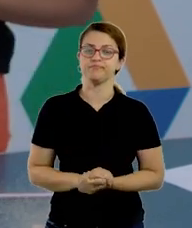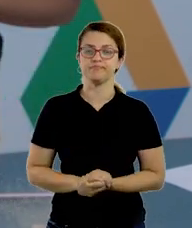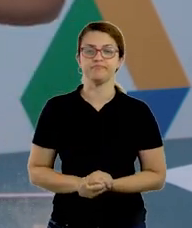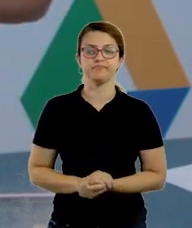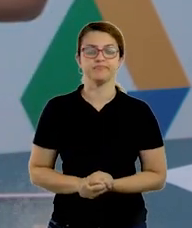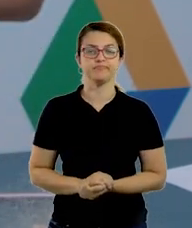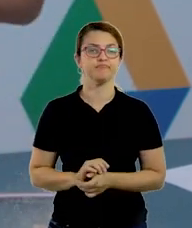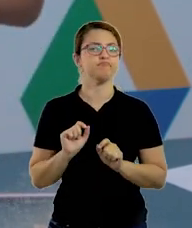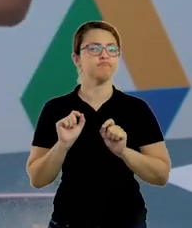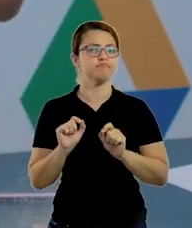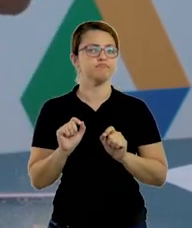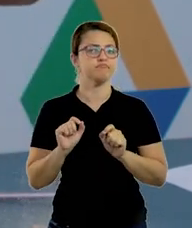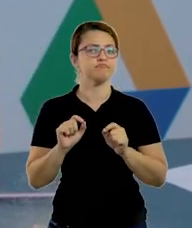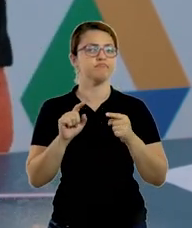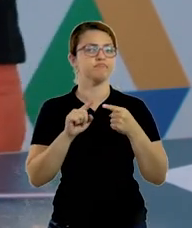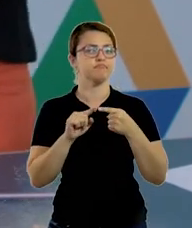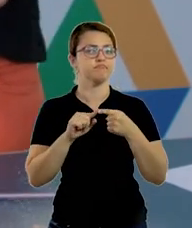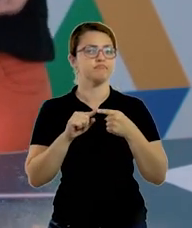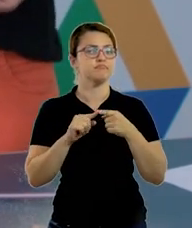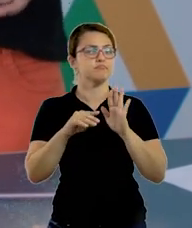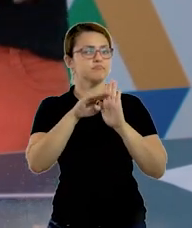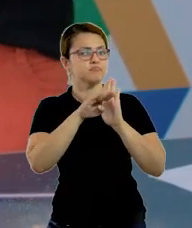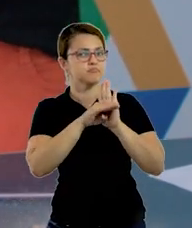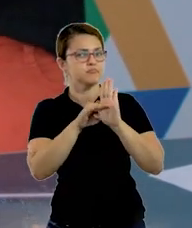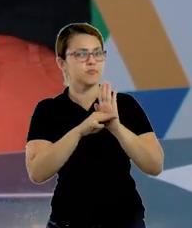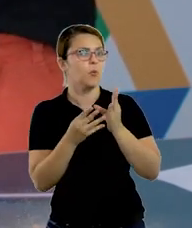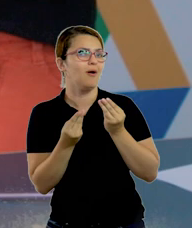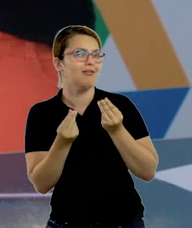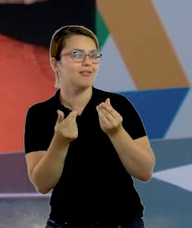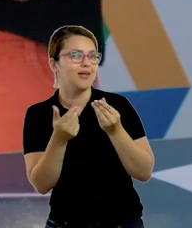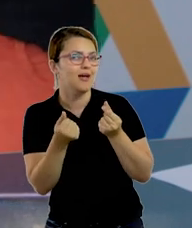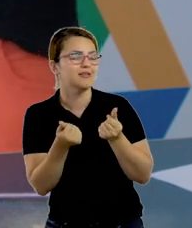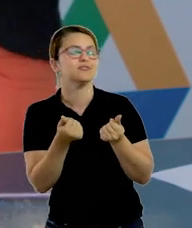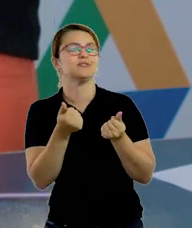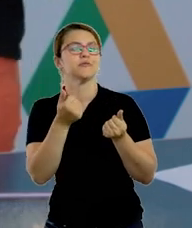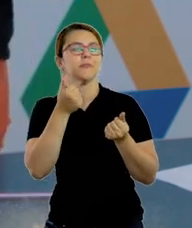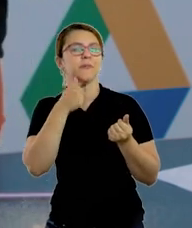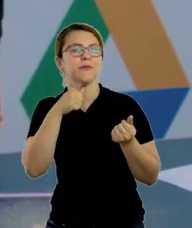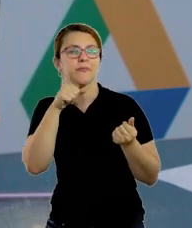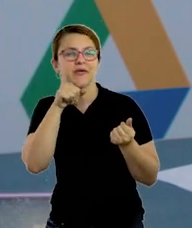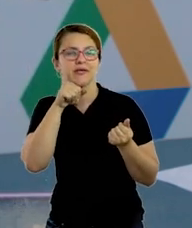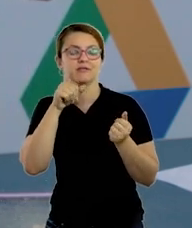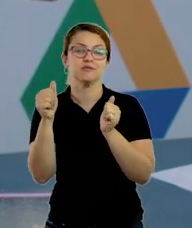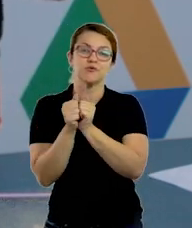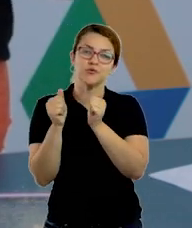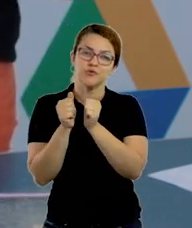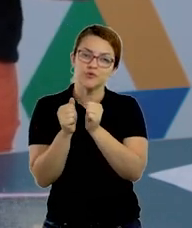a atividade número 1, faça uma lista de qualidades para a mamãe ou para aquela pessoa especial que está aí com você.